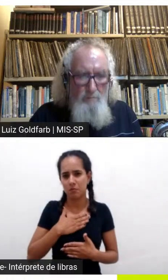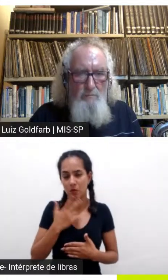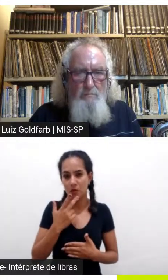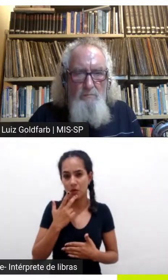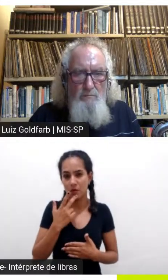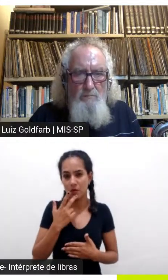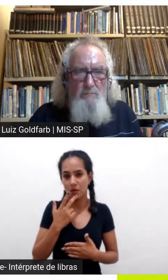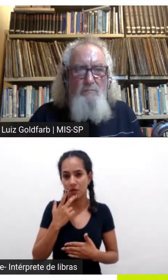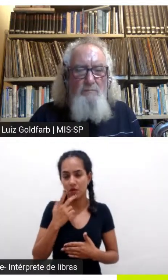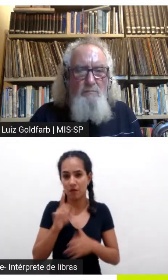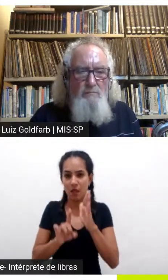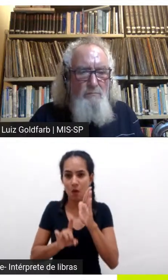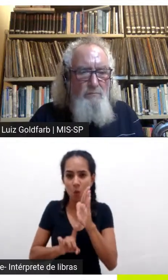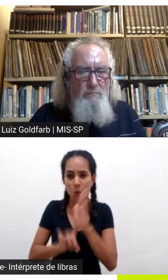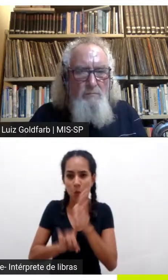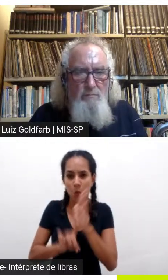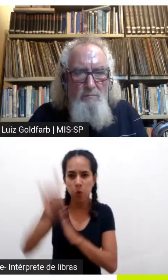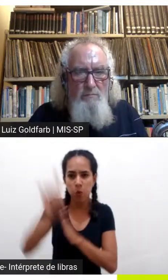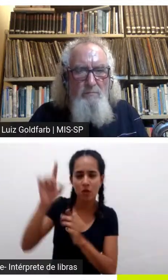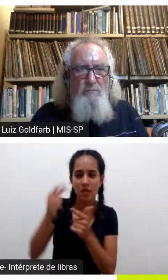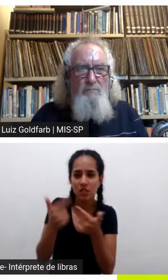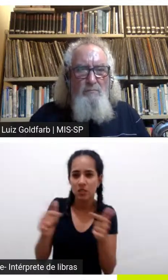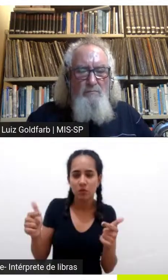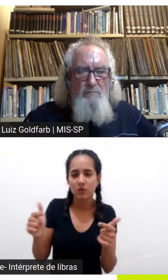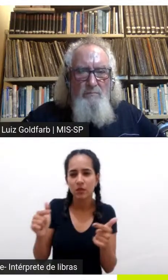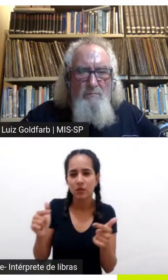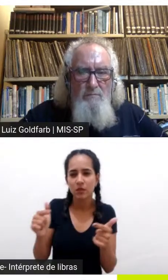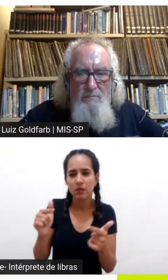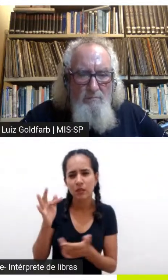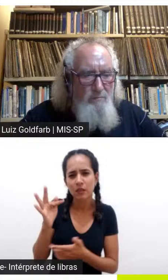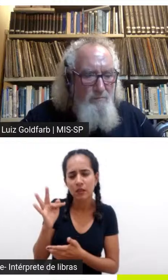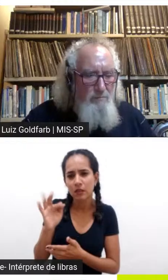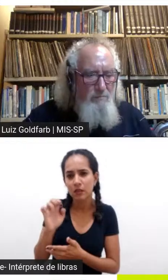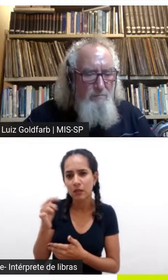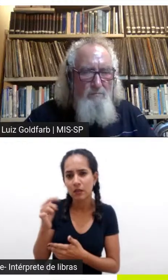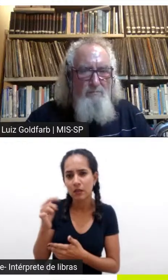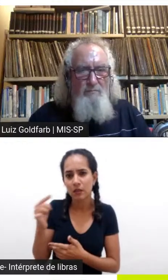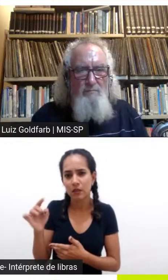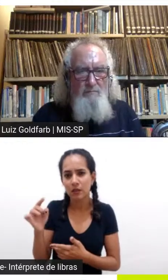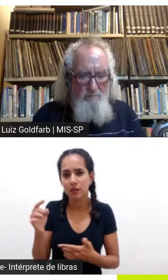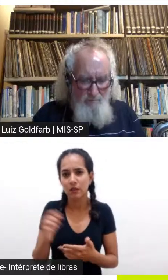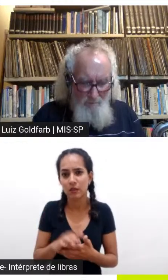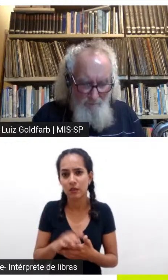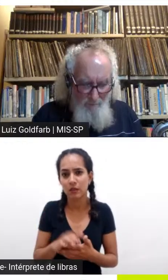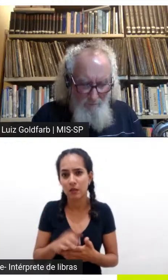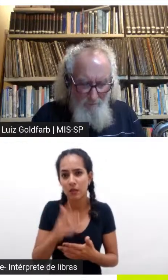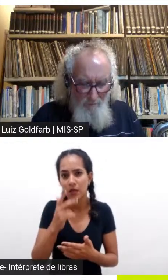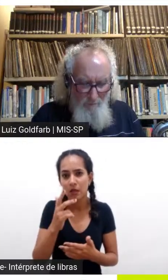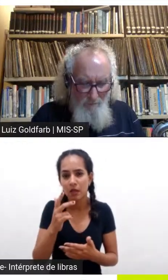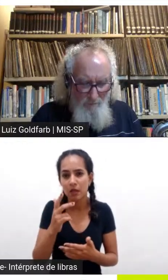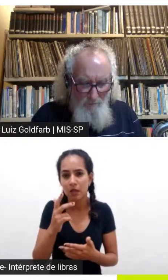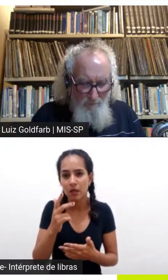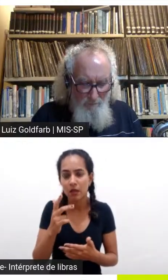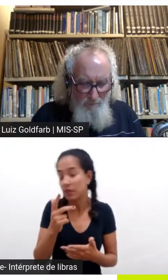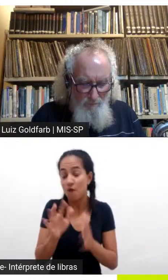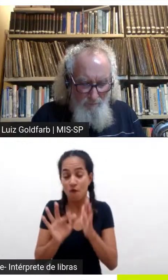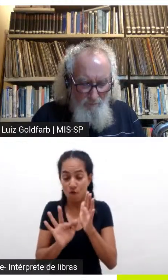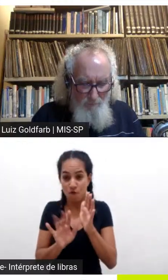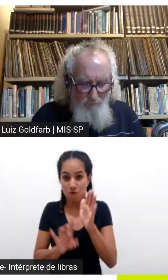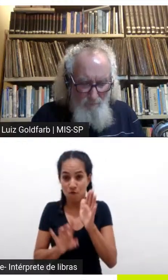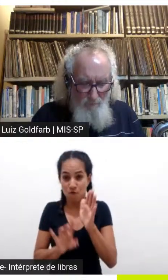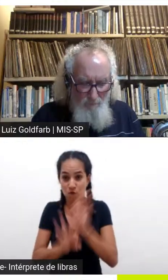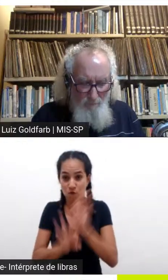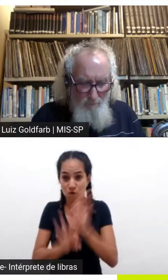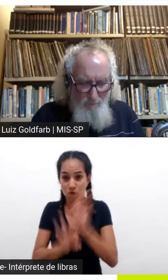e a gente é foguete a gente assim é foguete não tem ré uma vez que a sexualidade